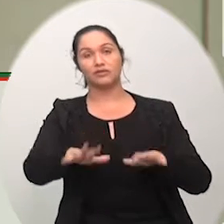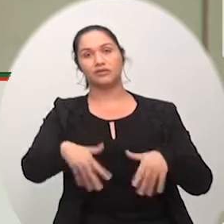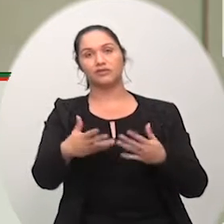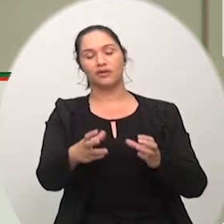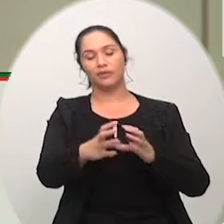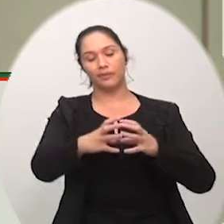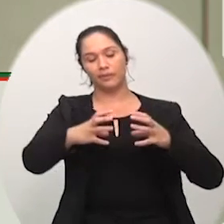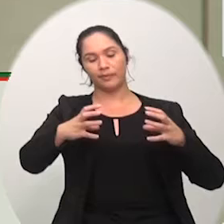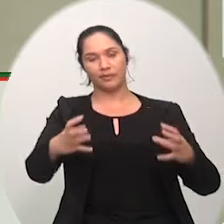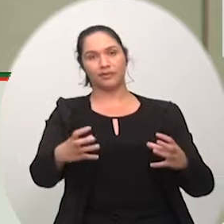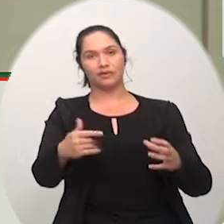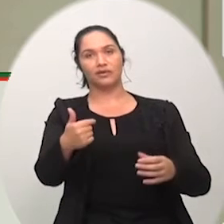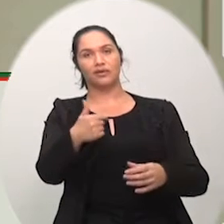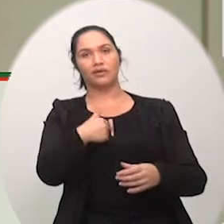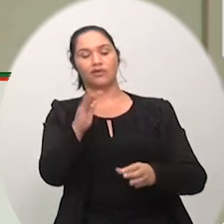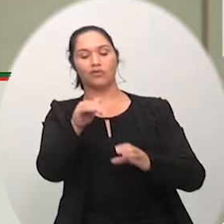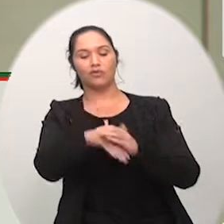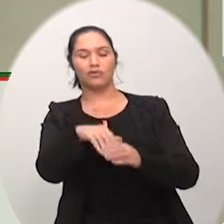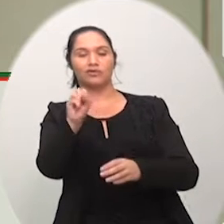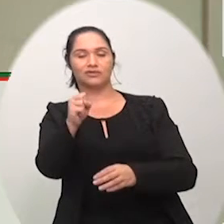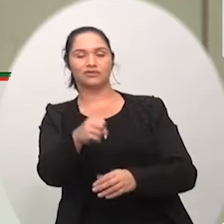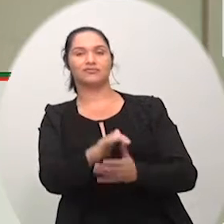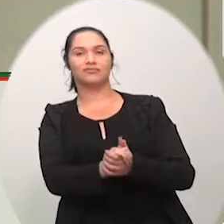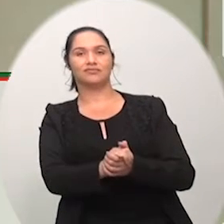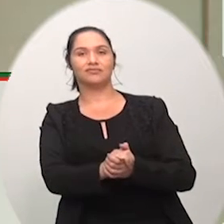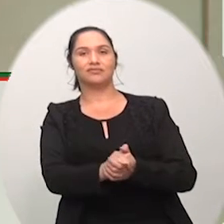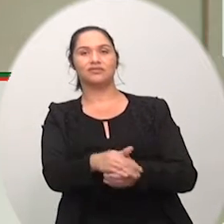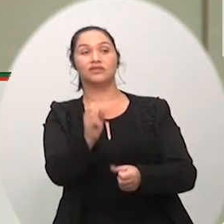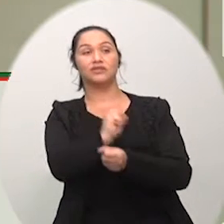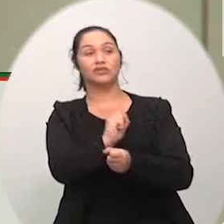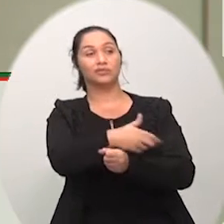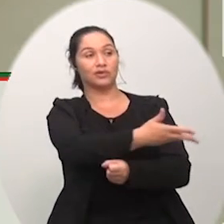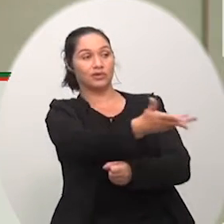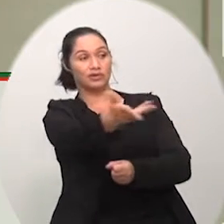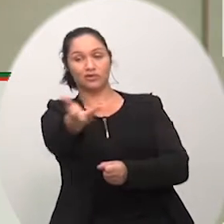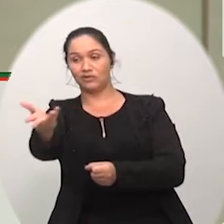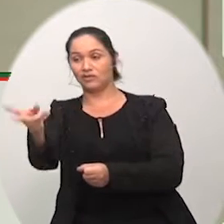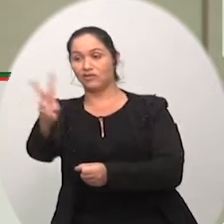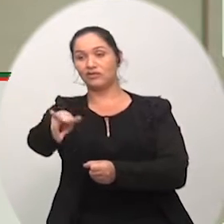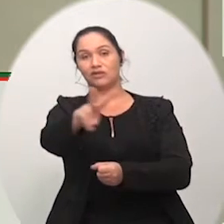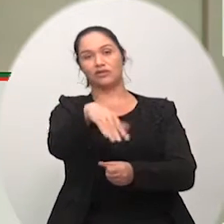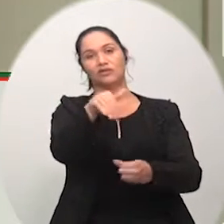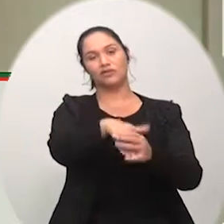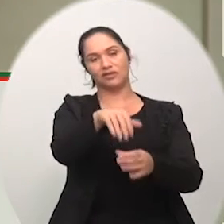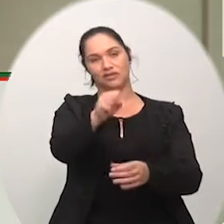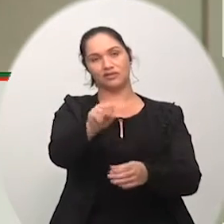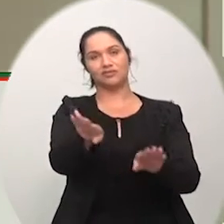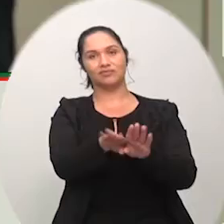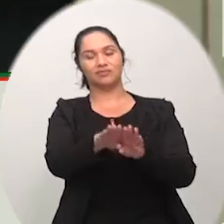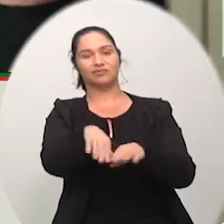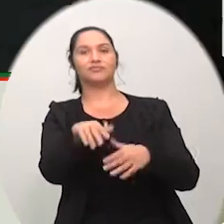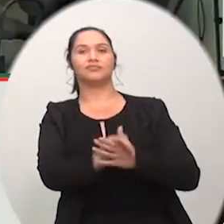então a gente conta podem contar com o meu voto e espero contar com o voto de todos os nossos vereadores obrigada